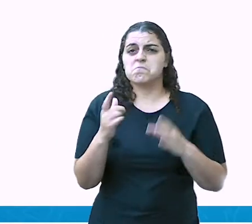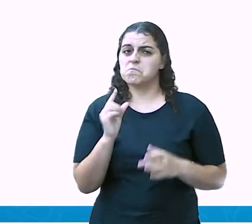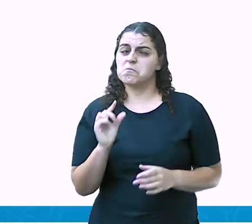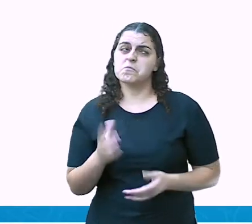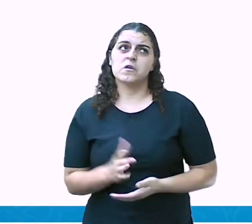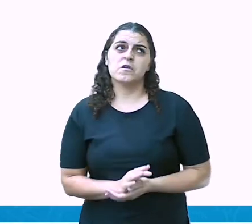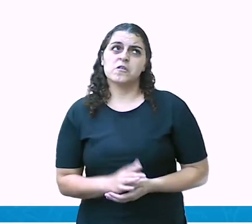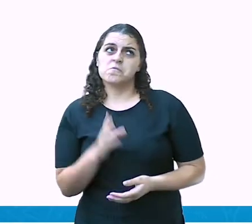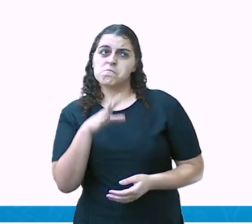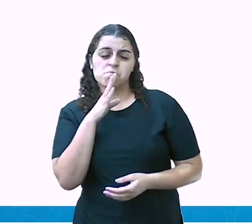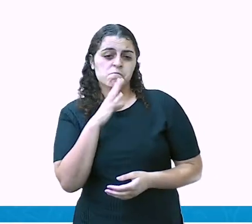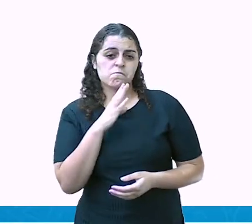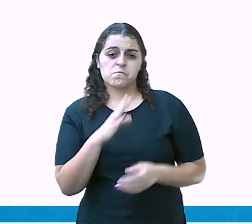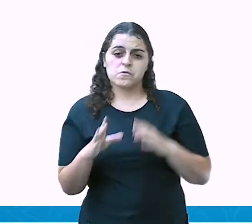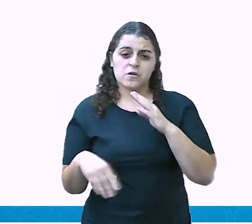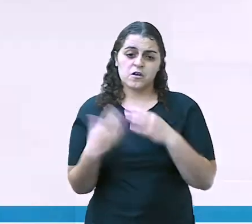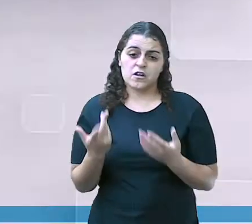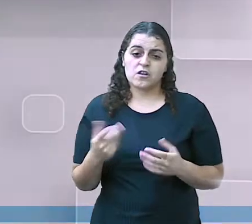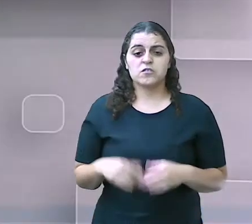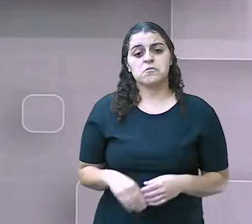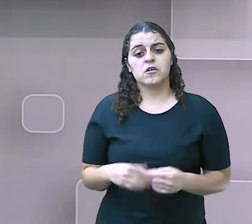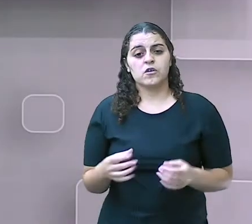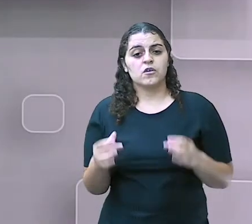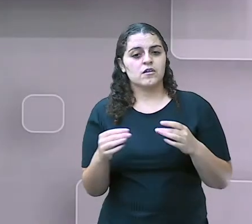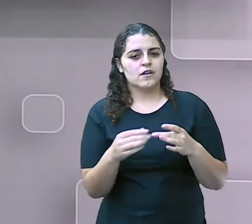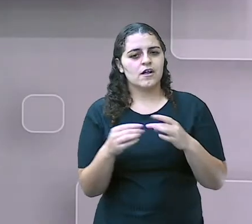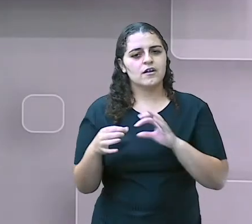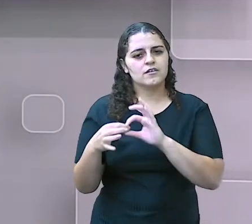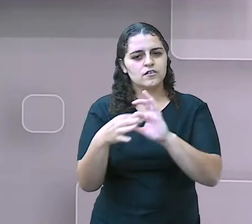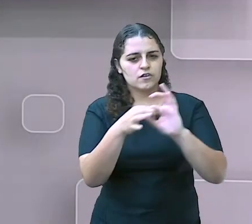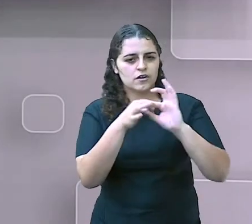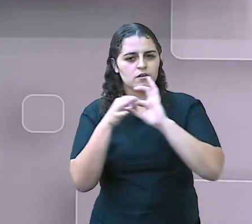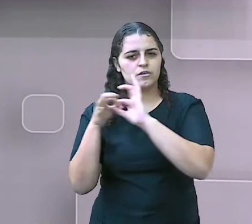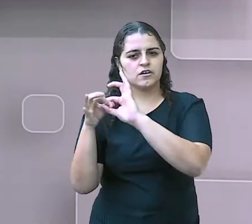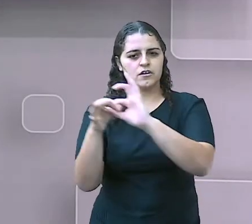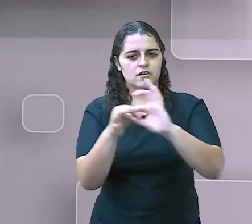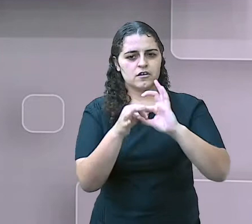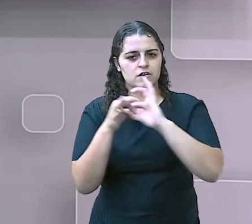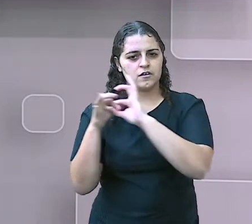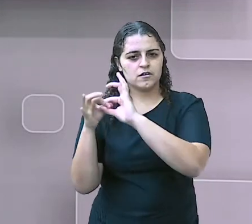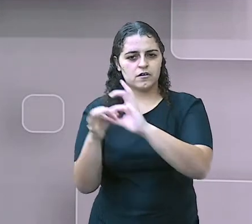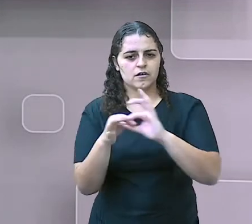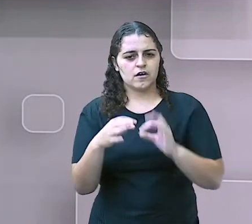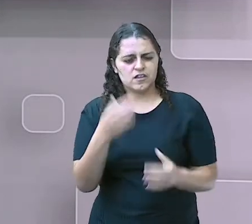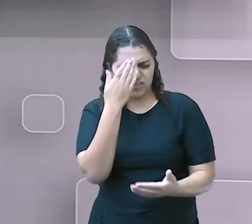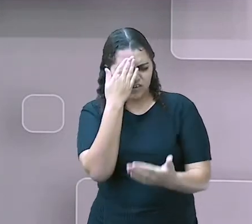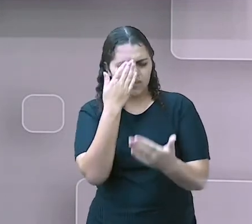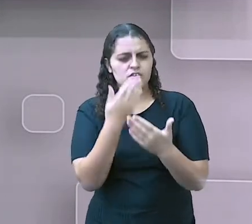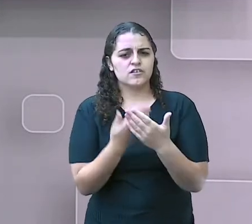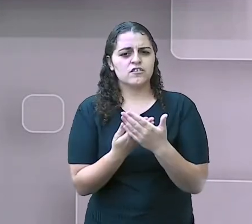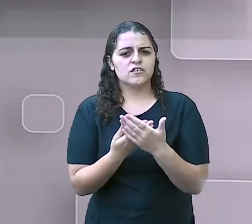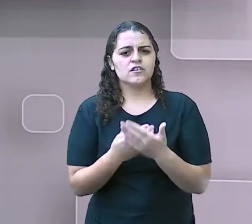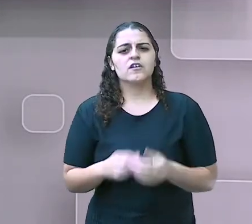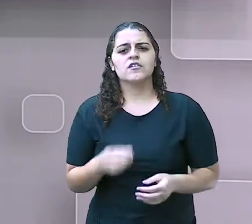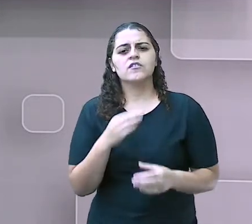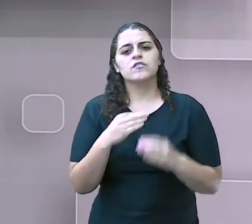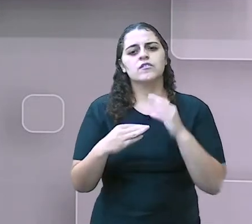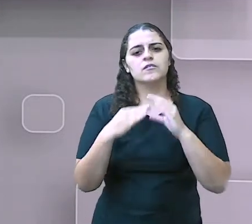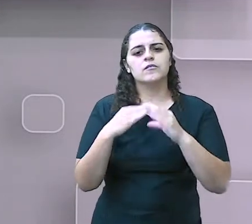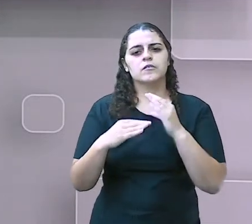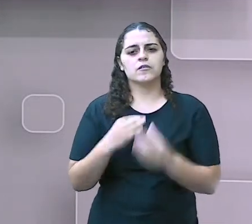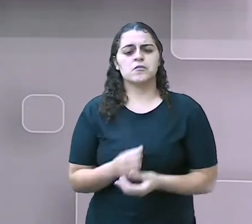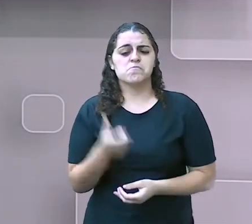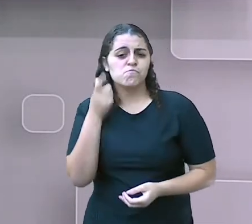conheça. Não é com ele que ela estabeleceu o laço. Não é com ele que ela estabeleceu a confiança de se comunicar.